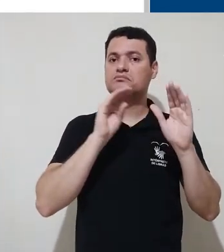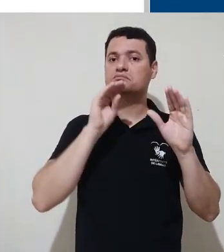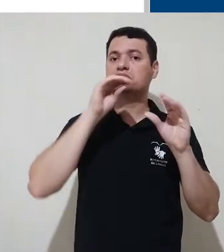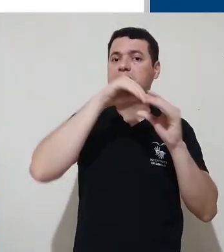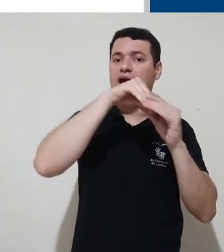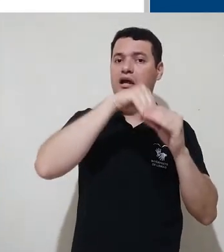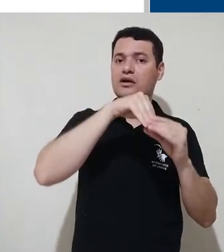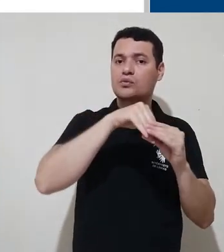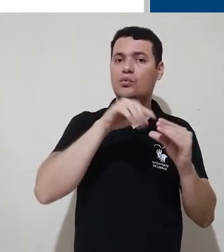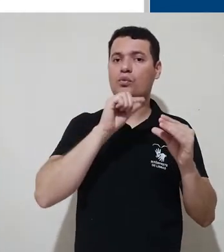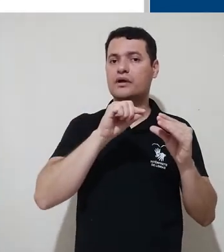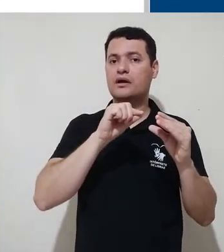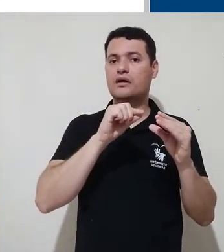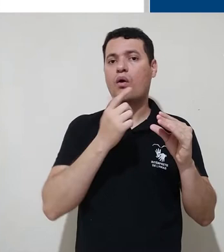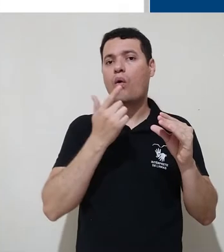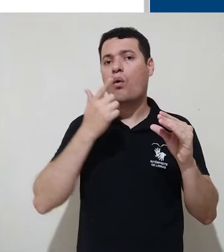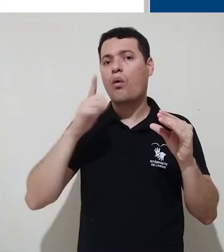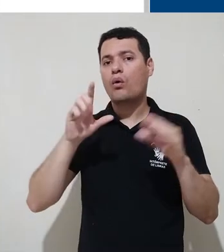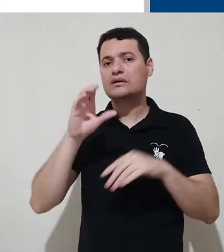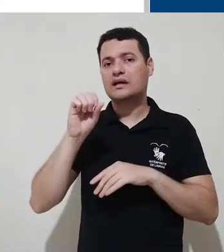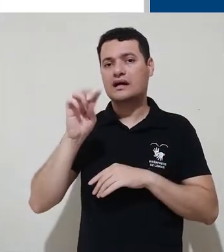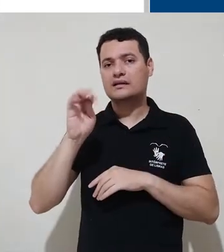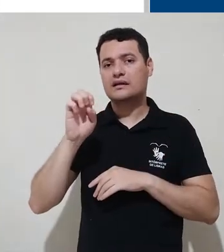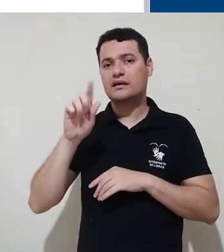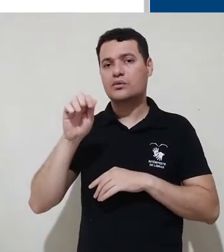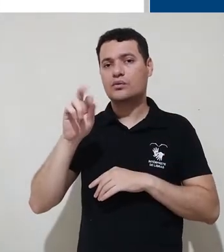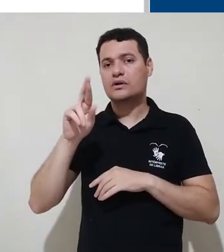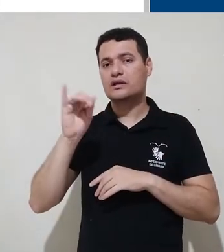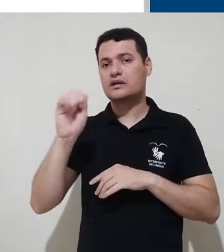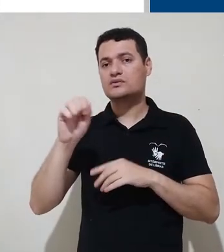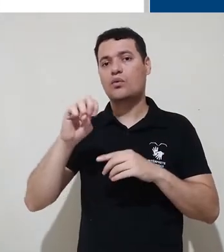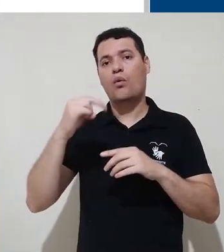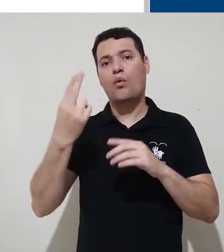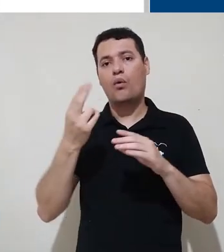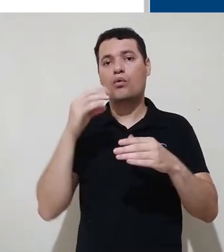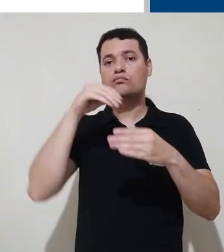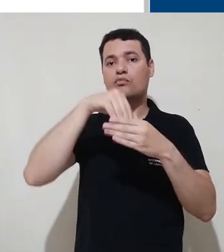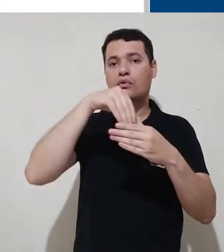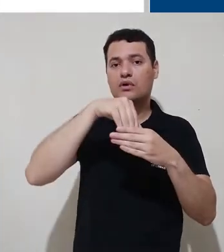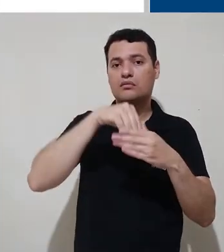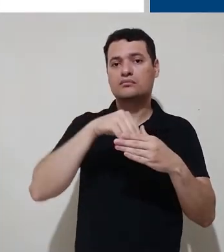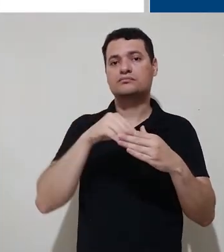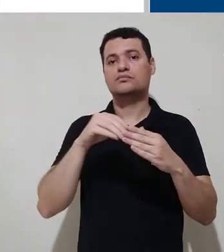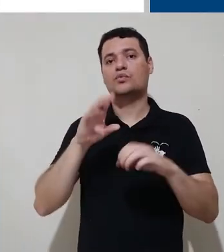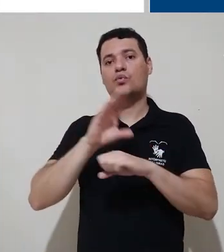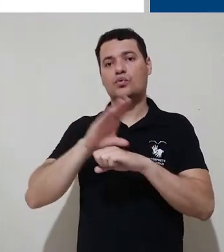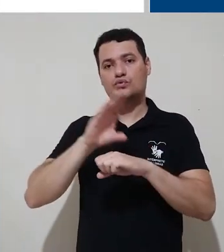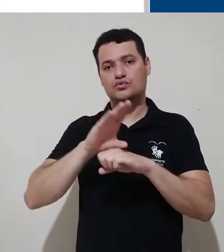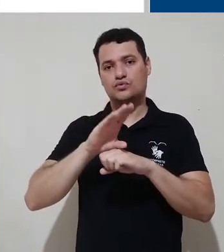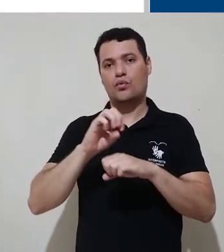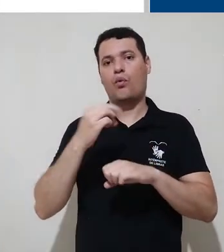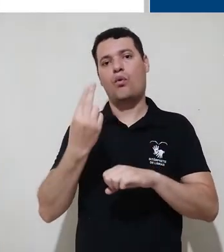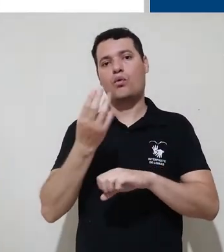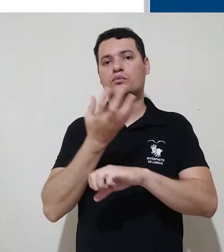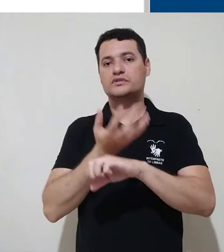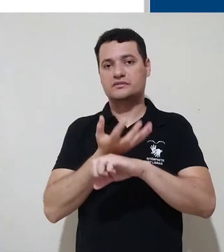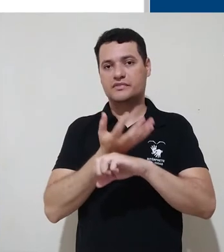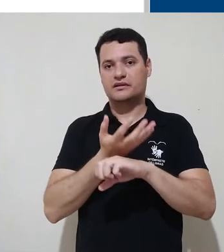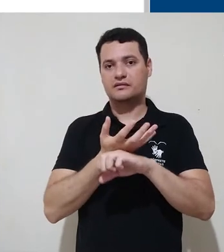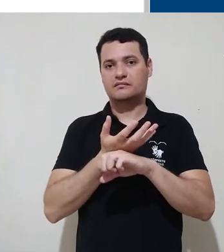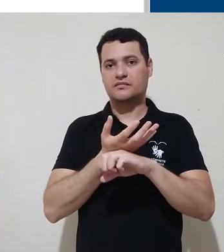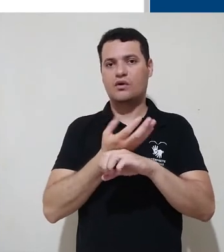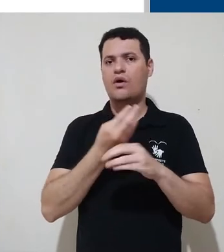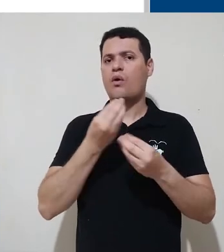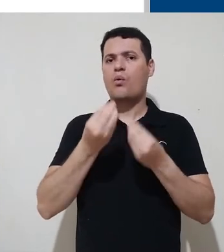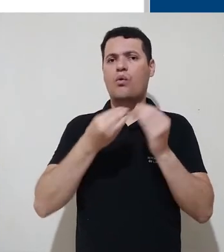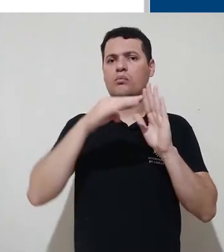outras categorias ou os cursos do Moodle, que nós comumente chamamos de disciplina. Como